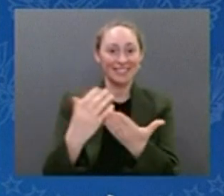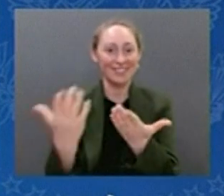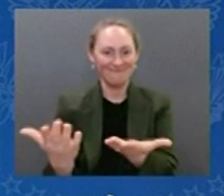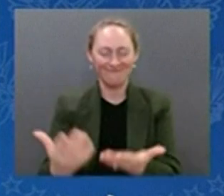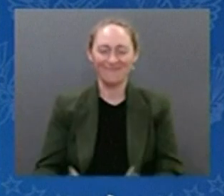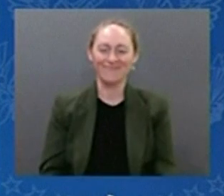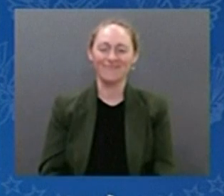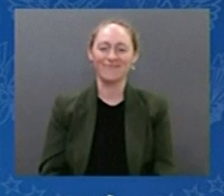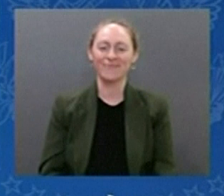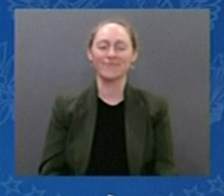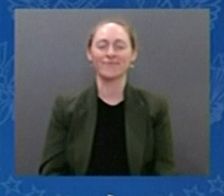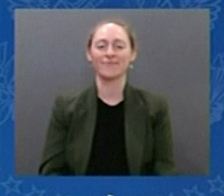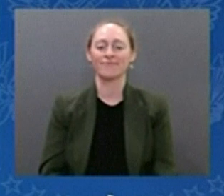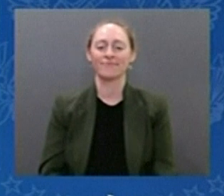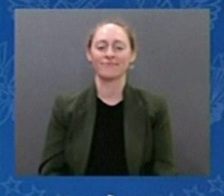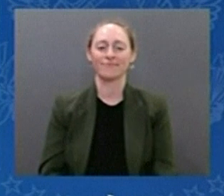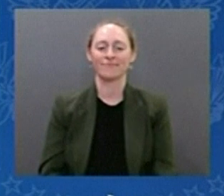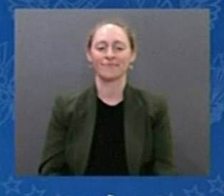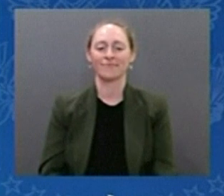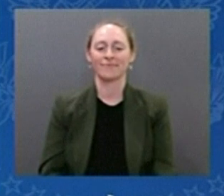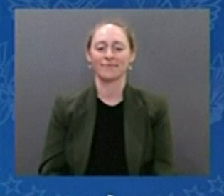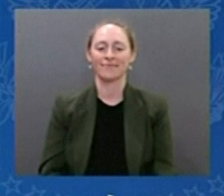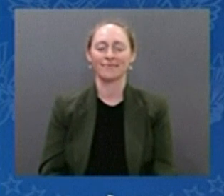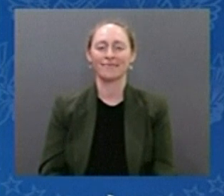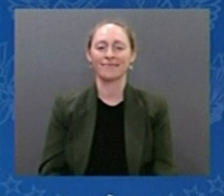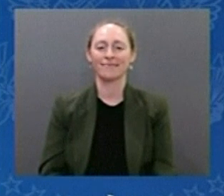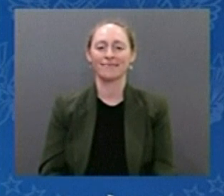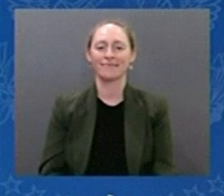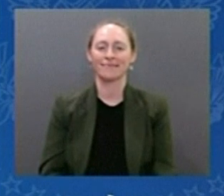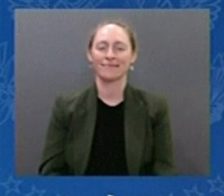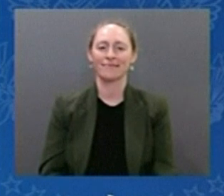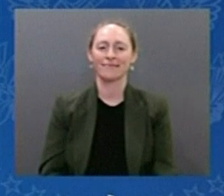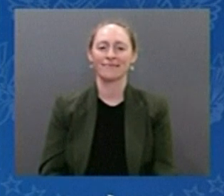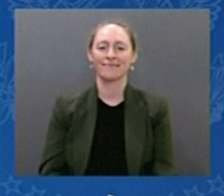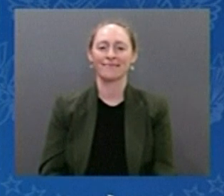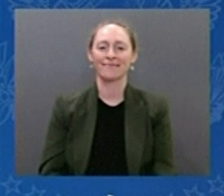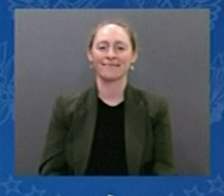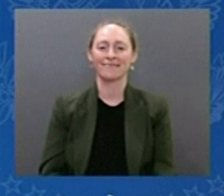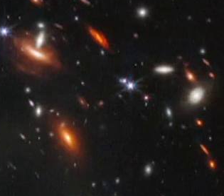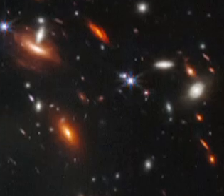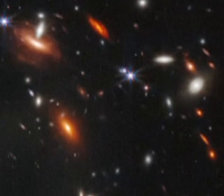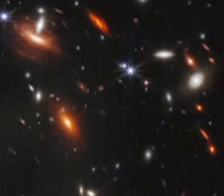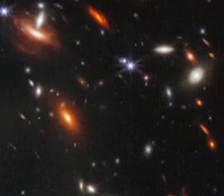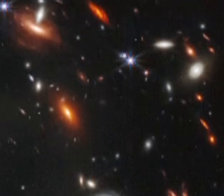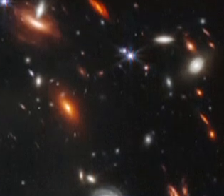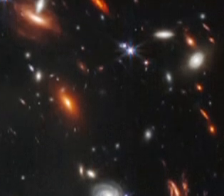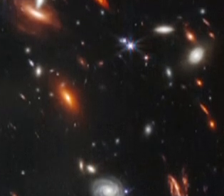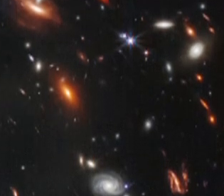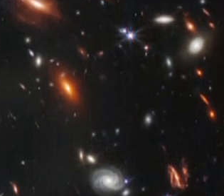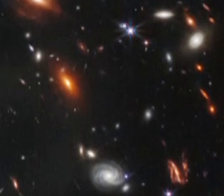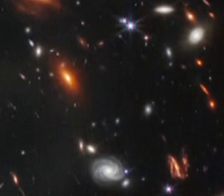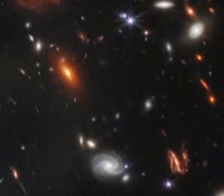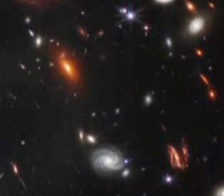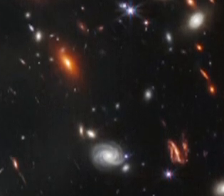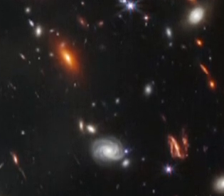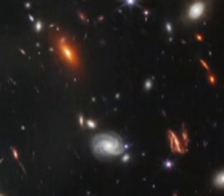feita. De acordo com a NASA, a foto, repleta de pontos luminosos de vários tamanhos, mostra as primeiras galáxias formadas pouco depois do